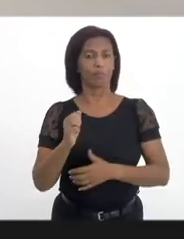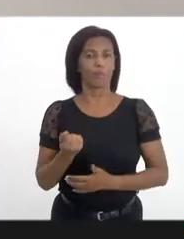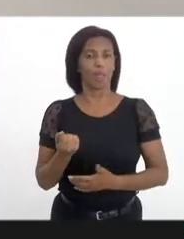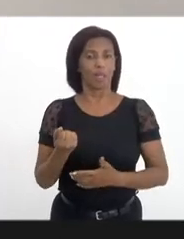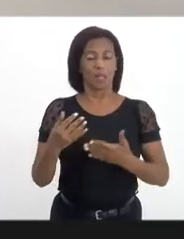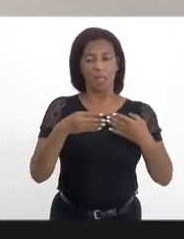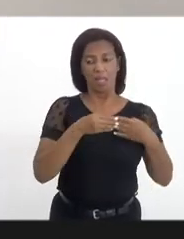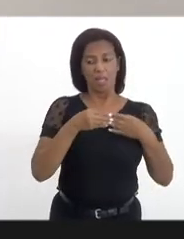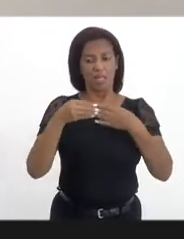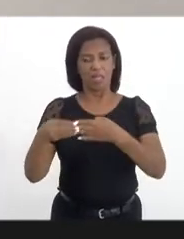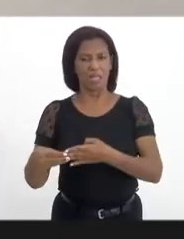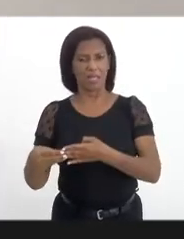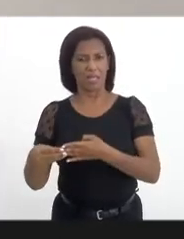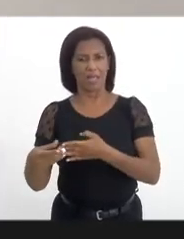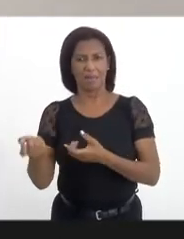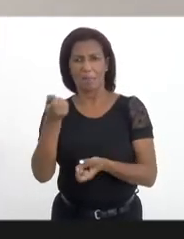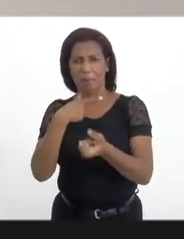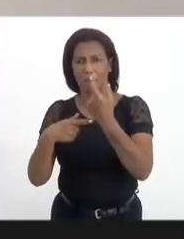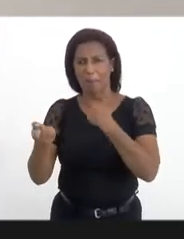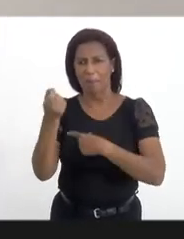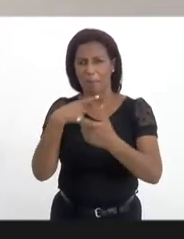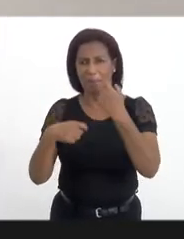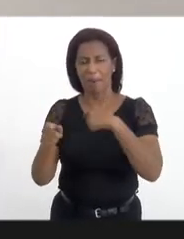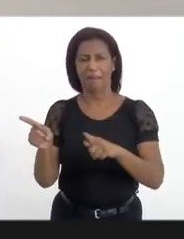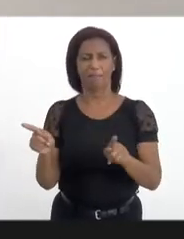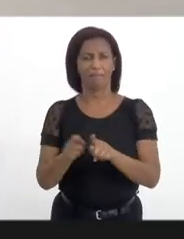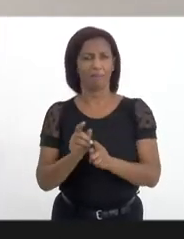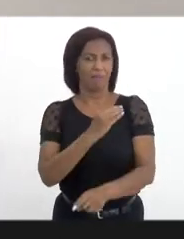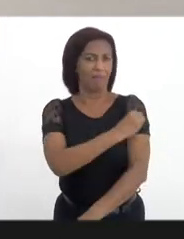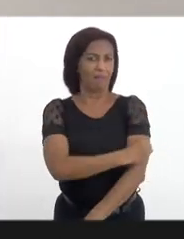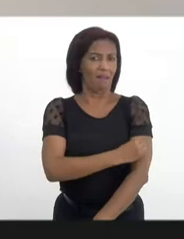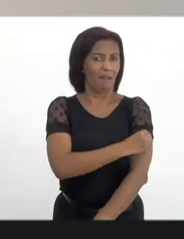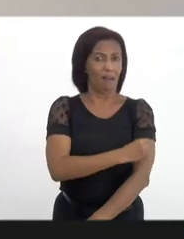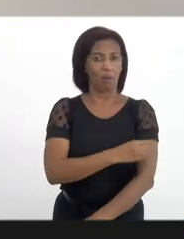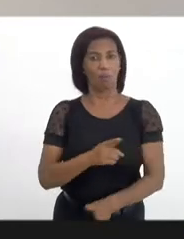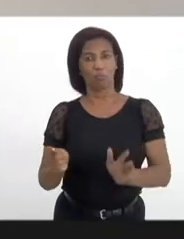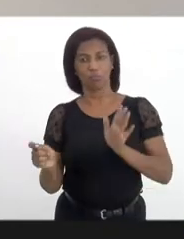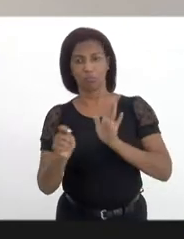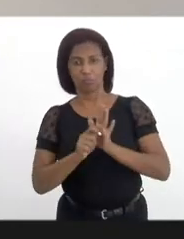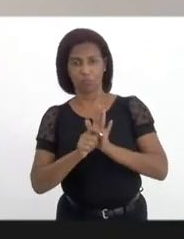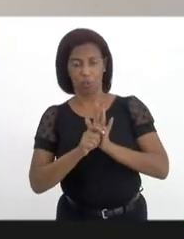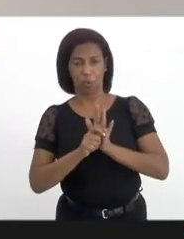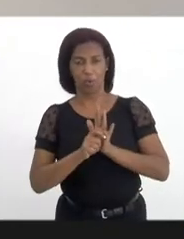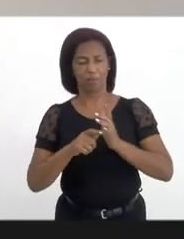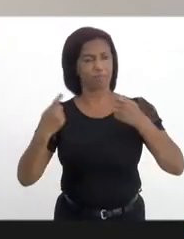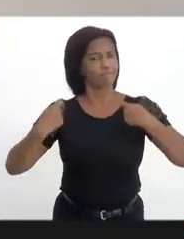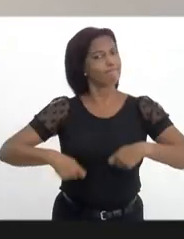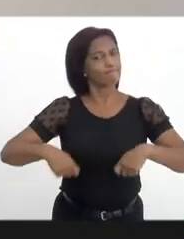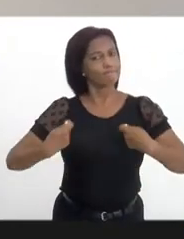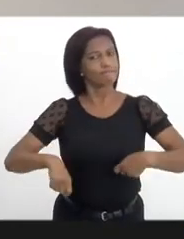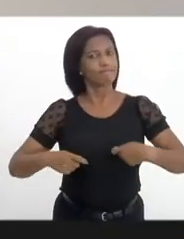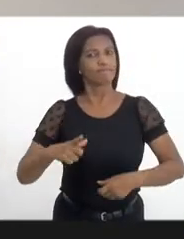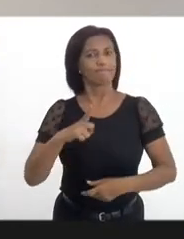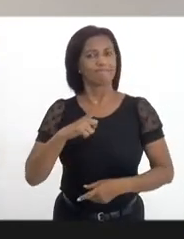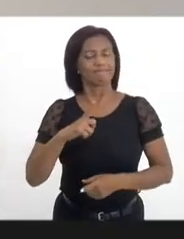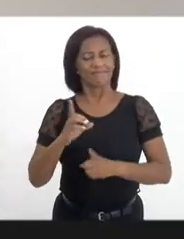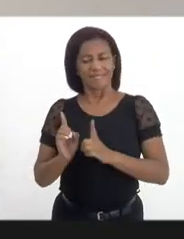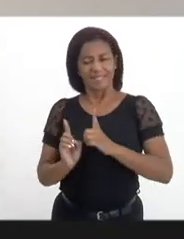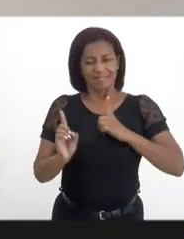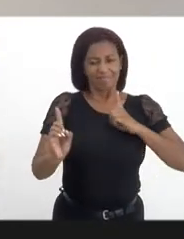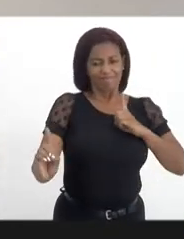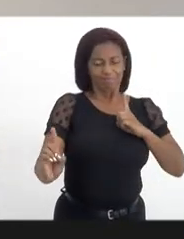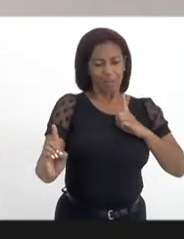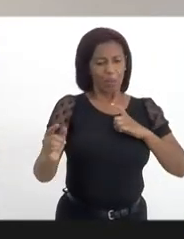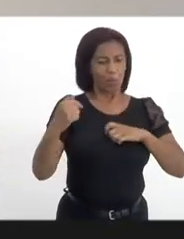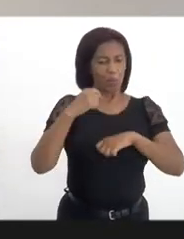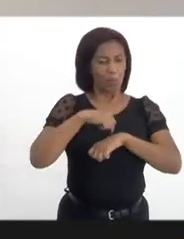induzem o uso abusivo de medicamentos, de álcool e de drogas não lícitas. A necessidade de ficar recluso por um